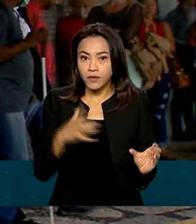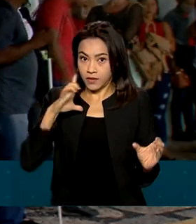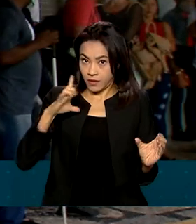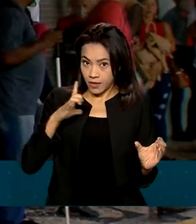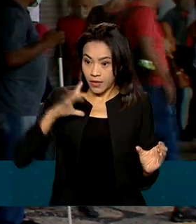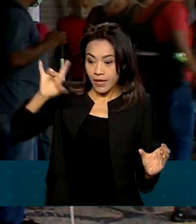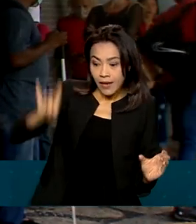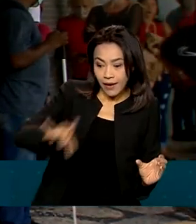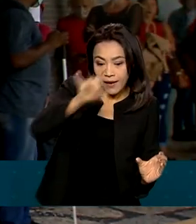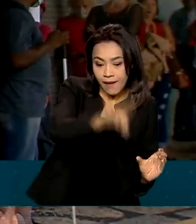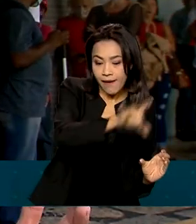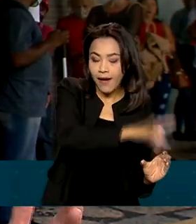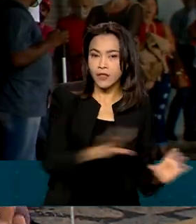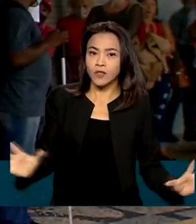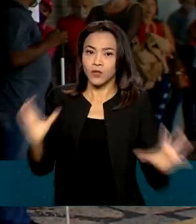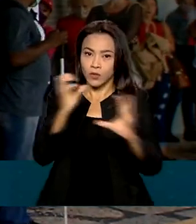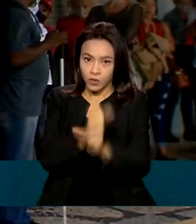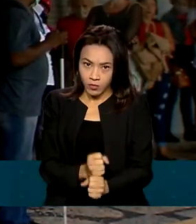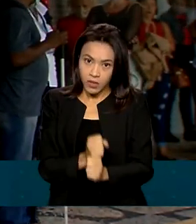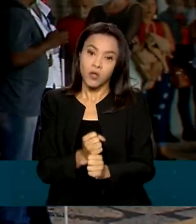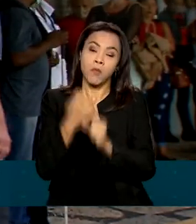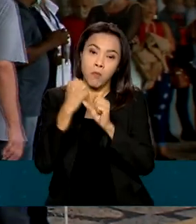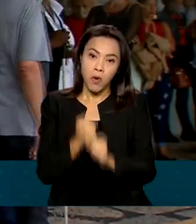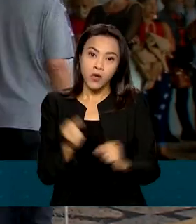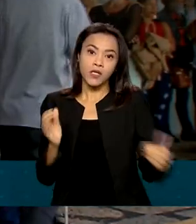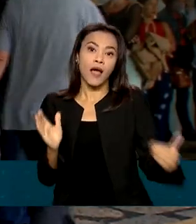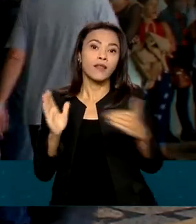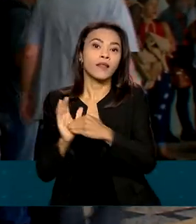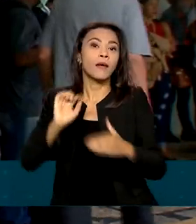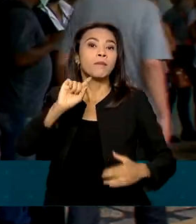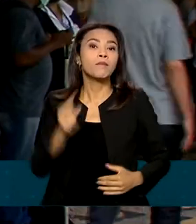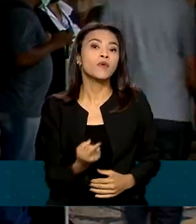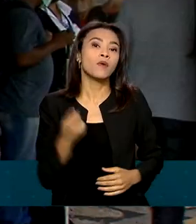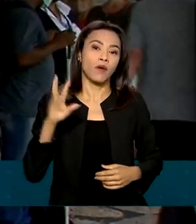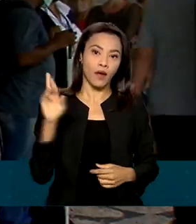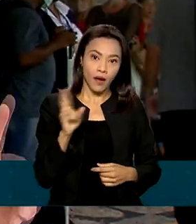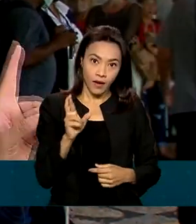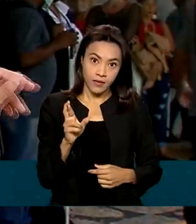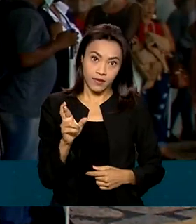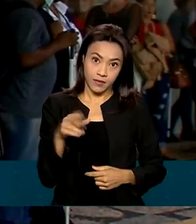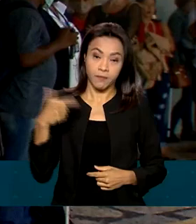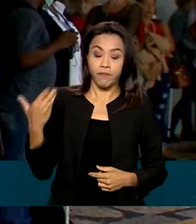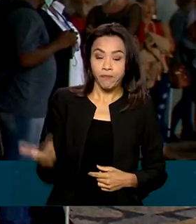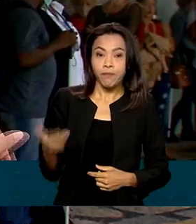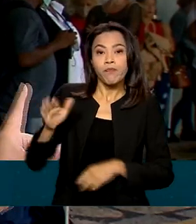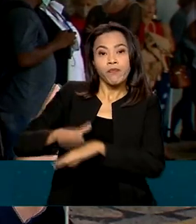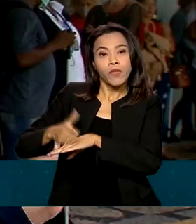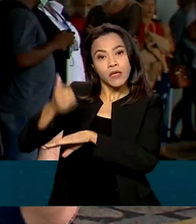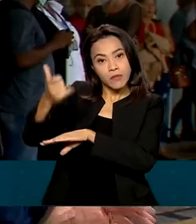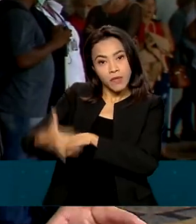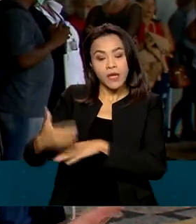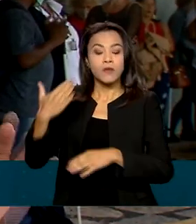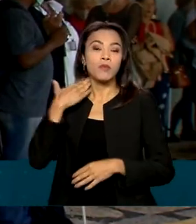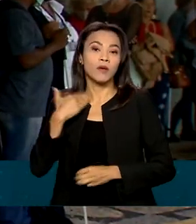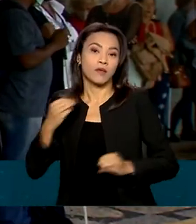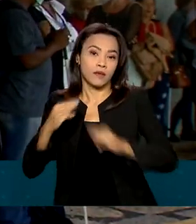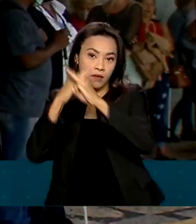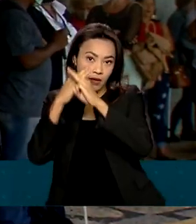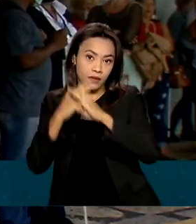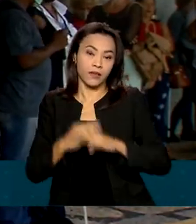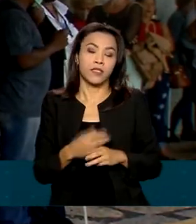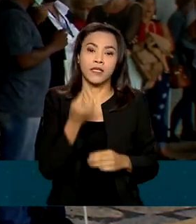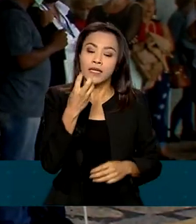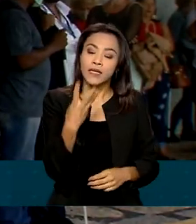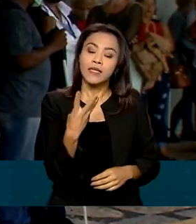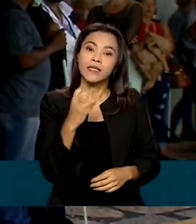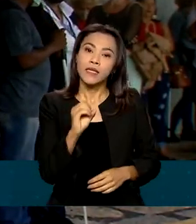em cada uma delas. No total, o resgate pode chegar até mil reais. De acordo com a Caixa Econômica Federal, cerca de